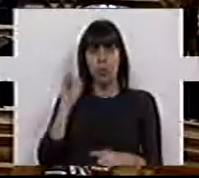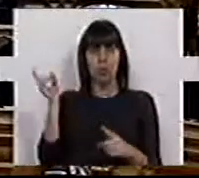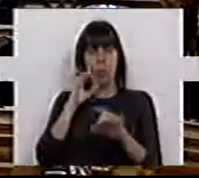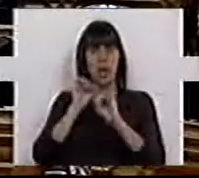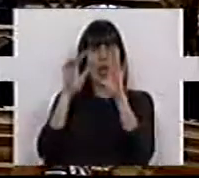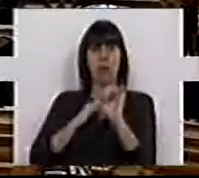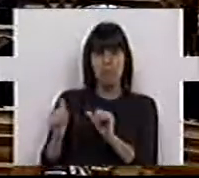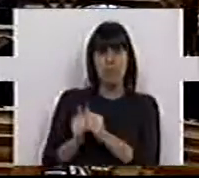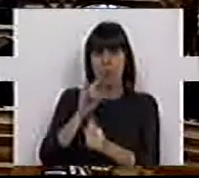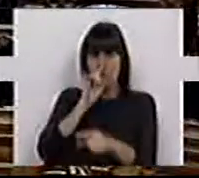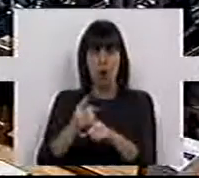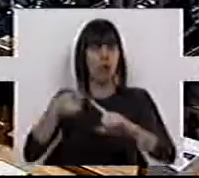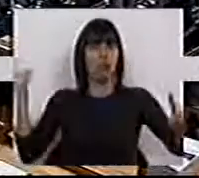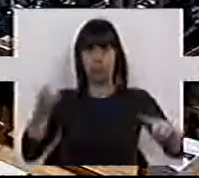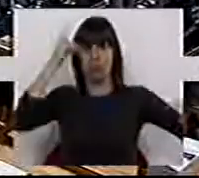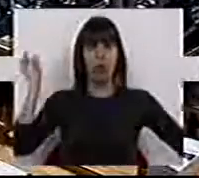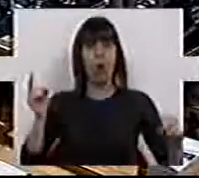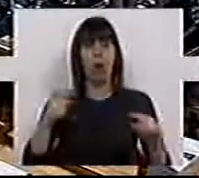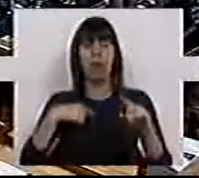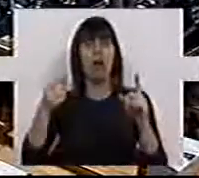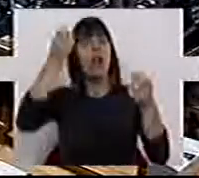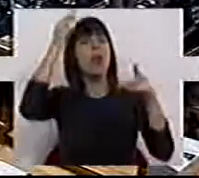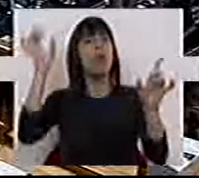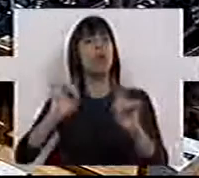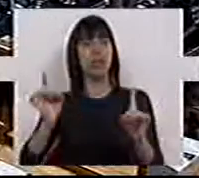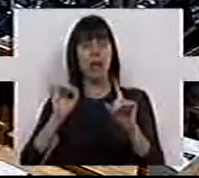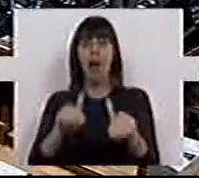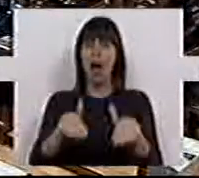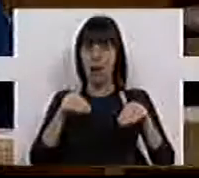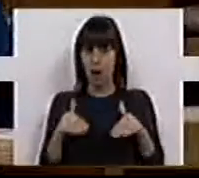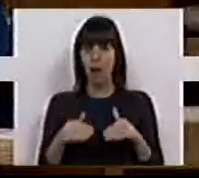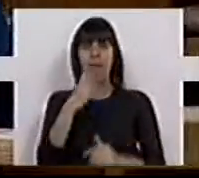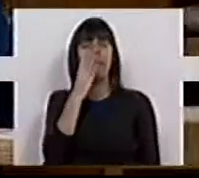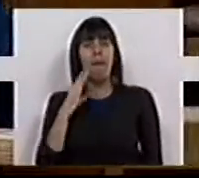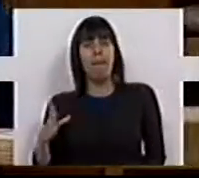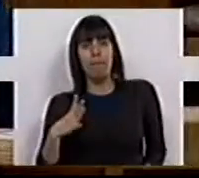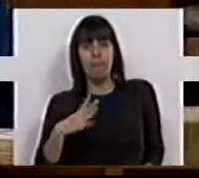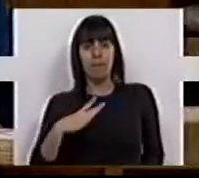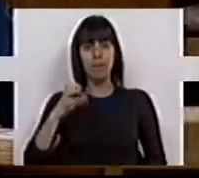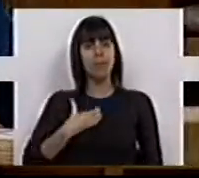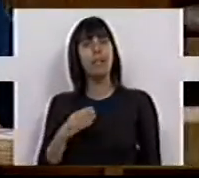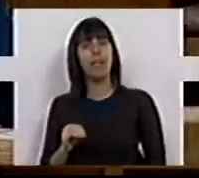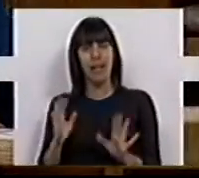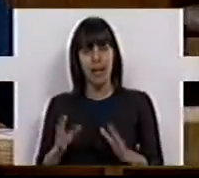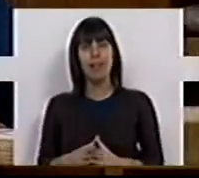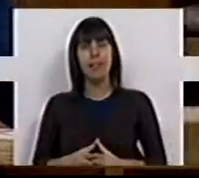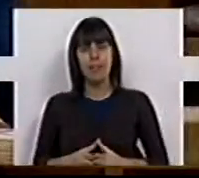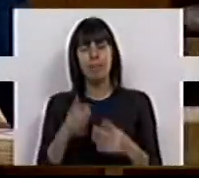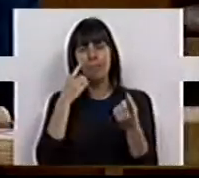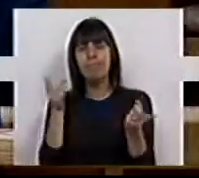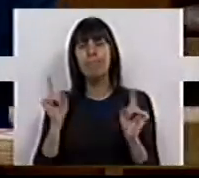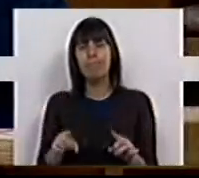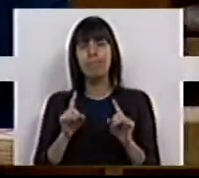claramente do mesmo lado. Não esquecemos a abstenção envergonhada do CDS. E